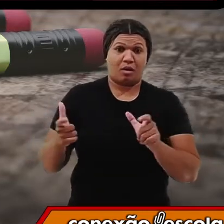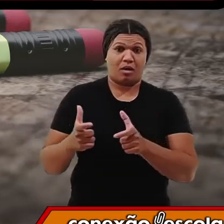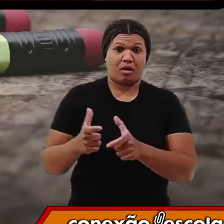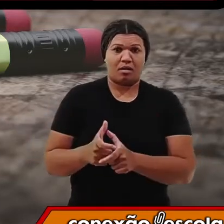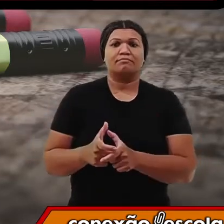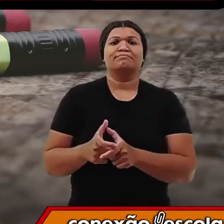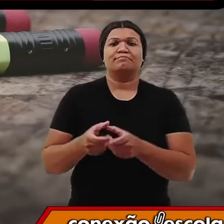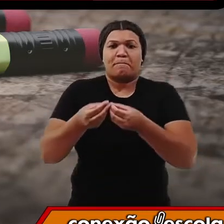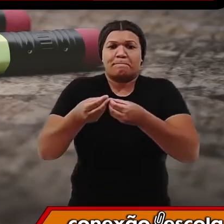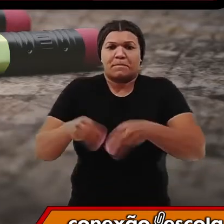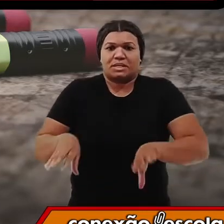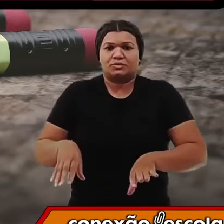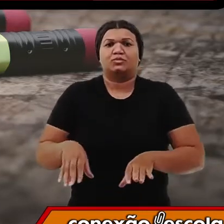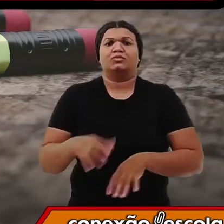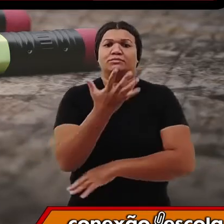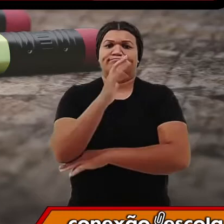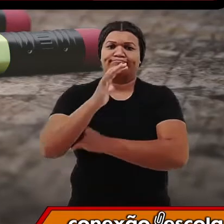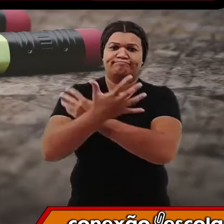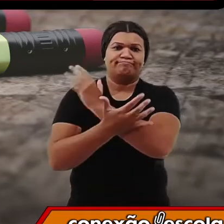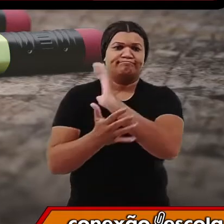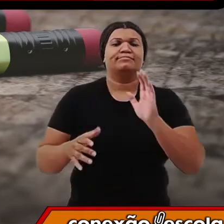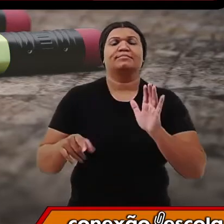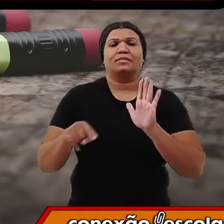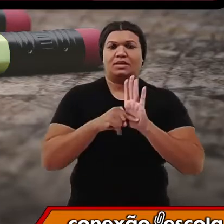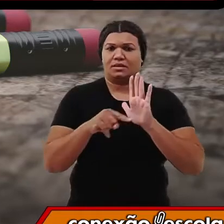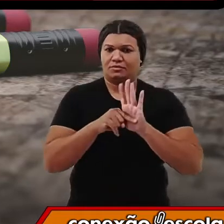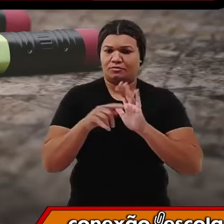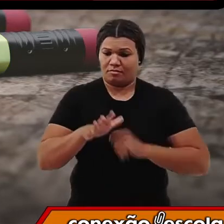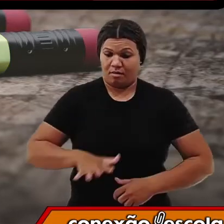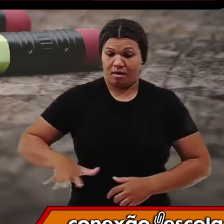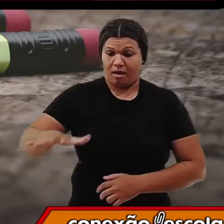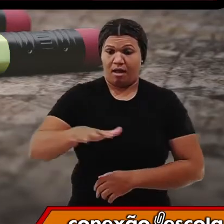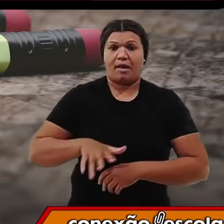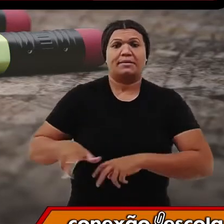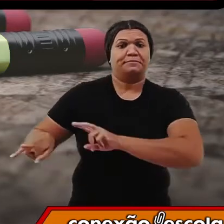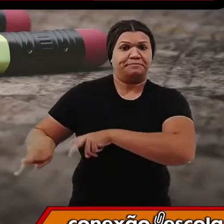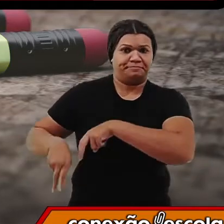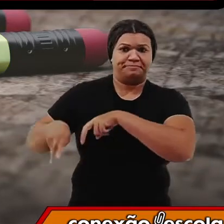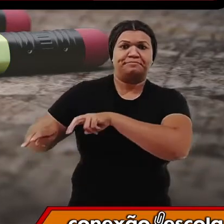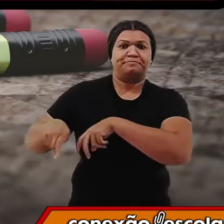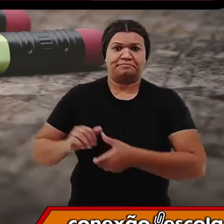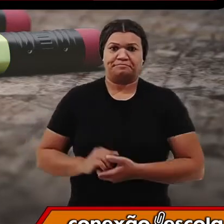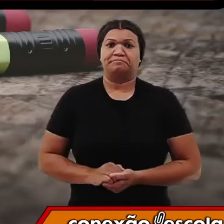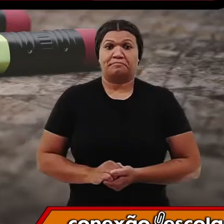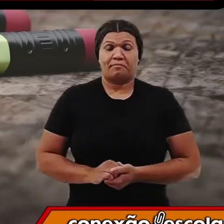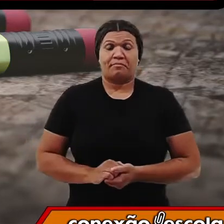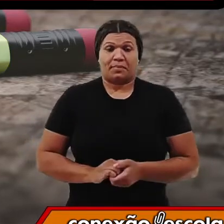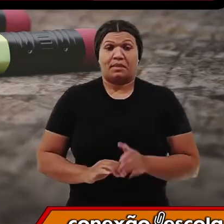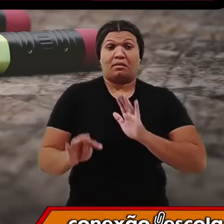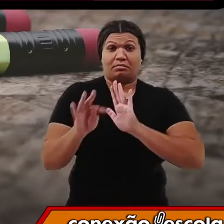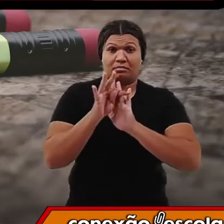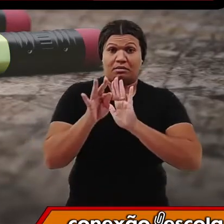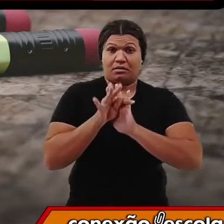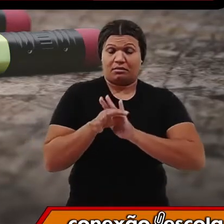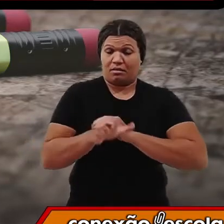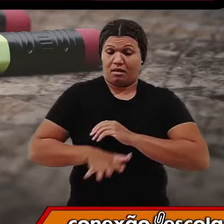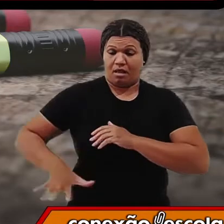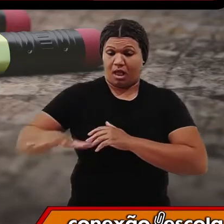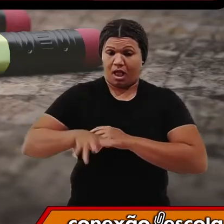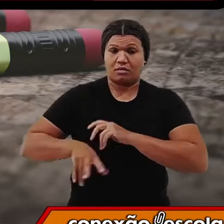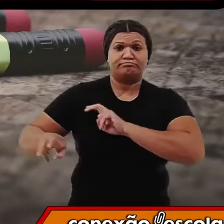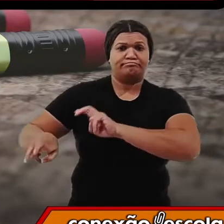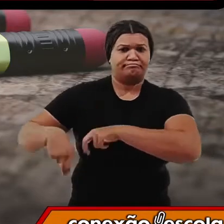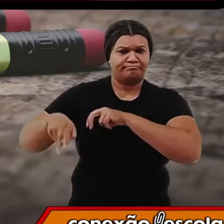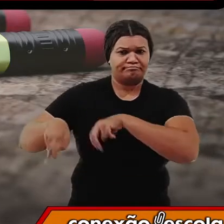ambientais negativos no meio rural. Essas técnicas agrícolas, quando aplicadas da maneira correta